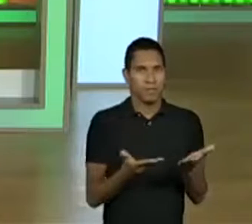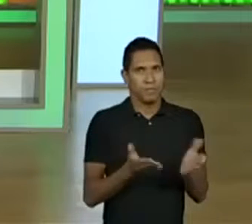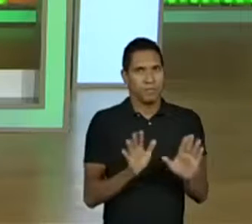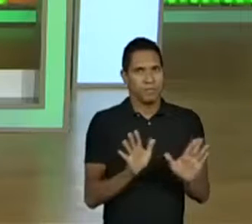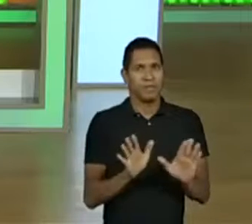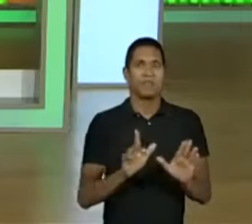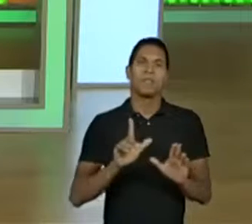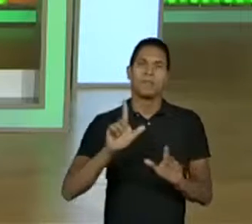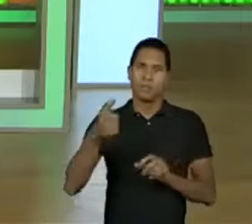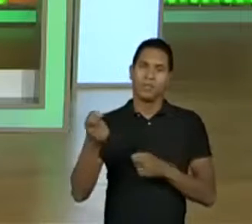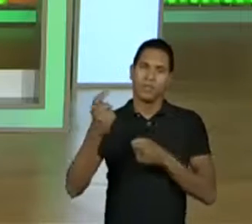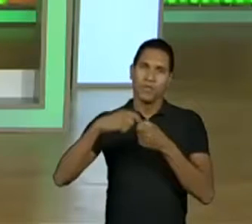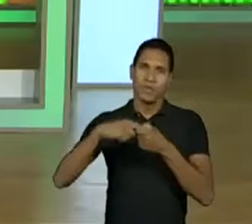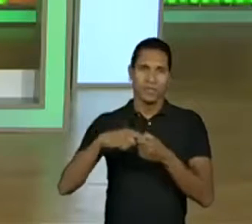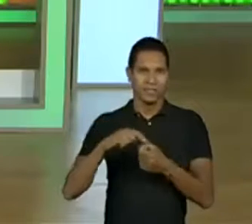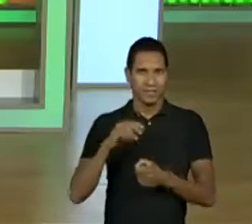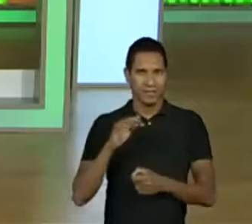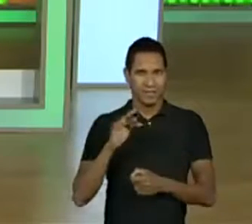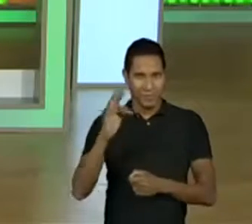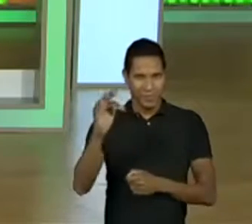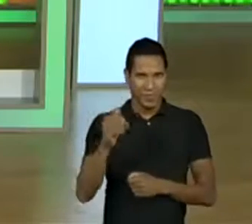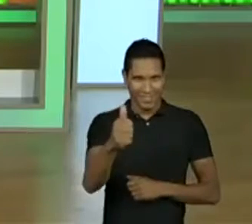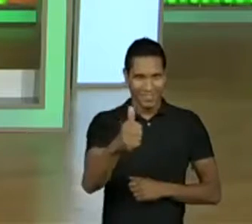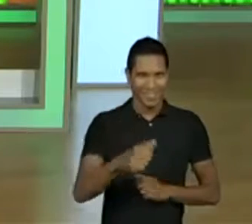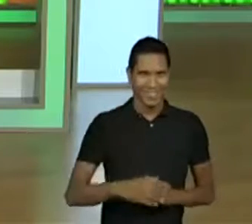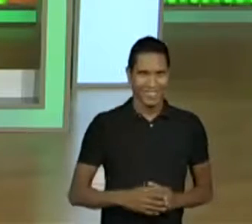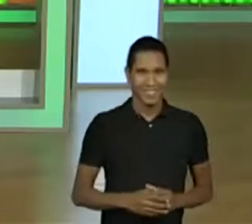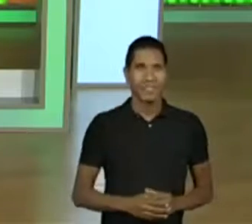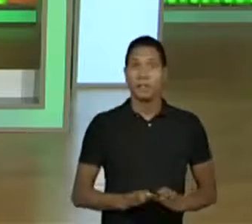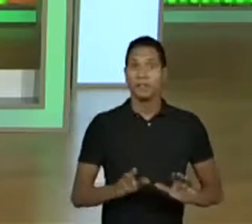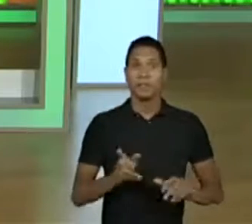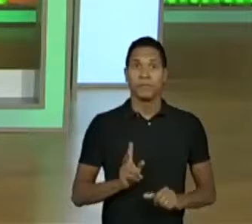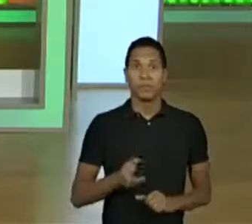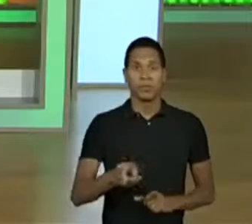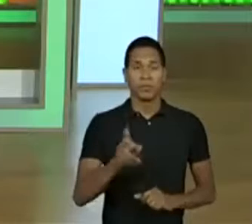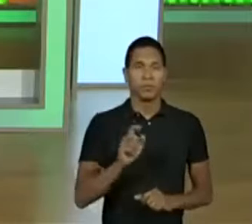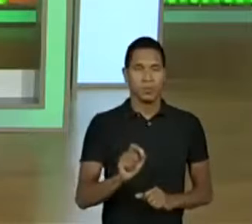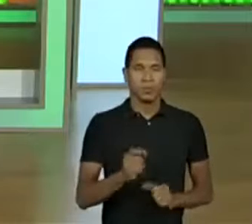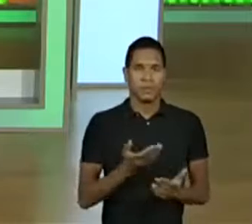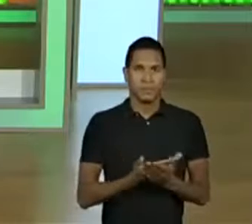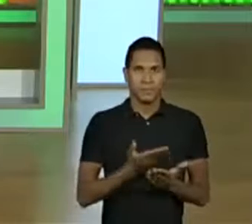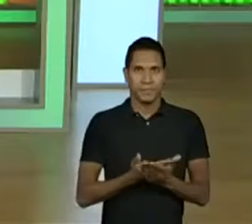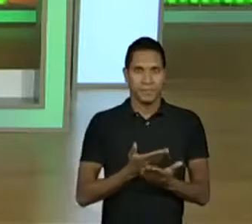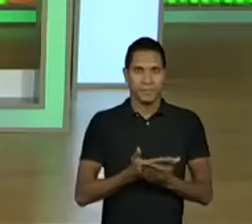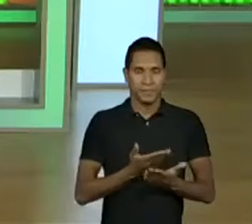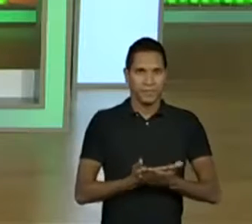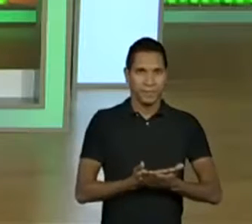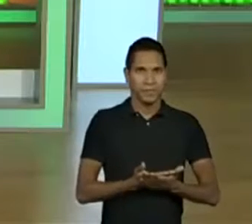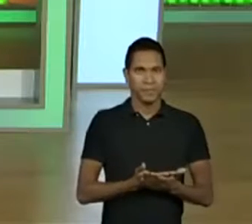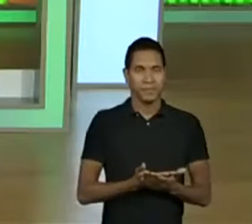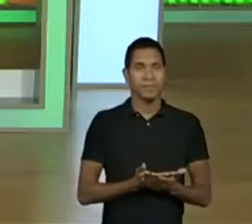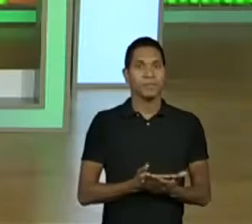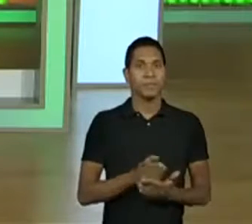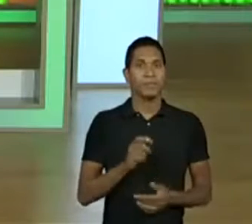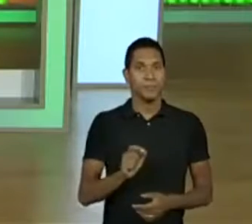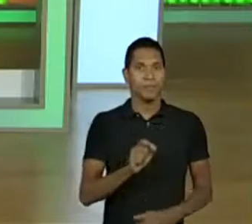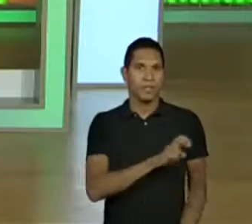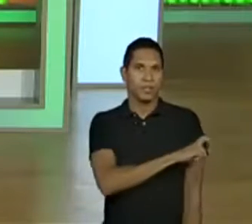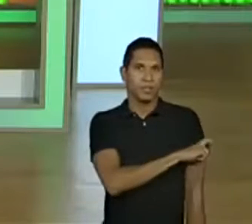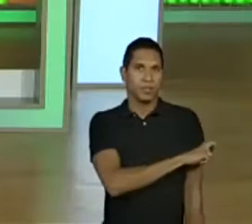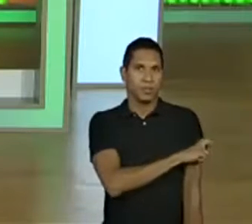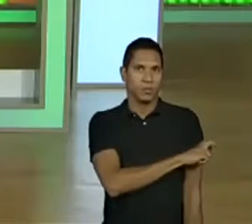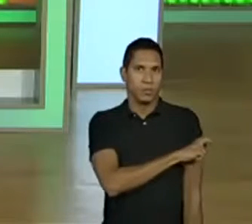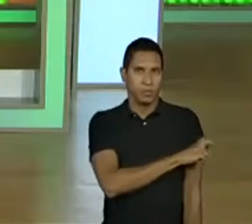a gente pode retomar em um momento oportuno, tá bom? Eu vou continuar, então, a nossa aula do quinto